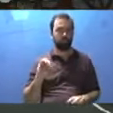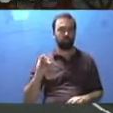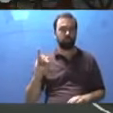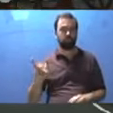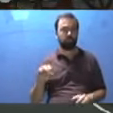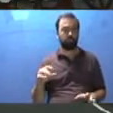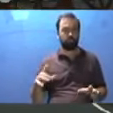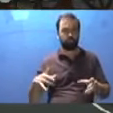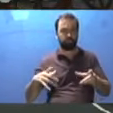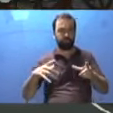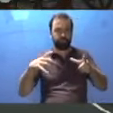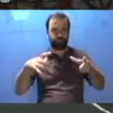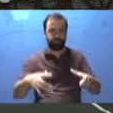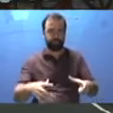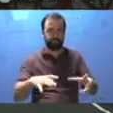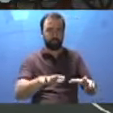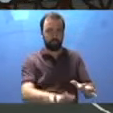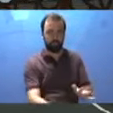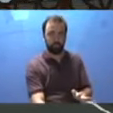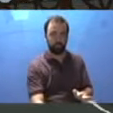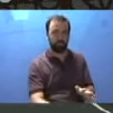maquete e ponho aqui,